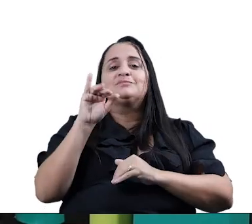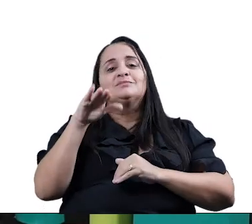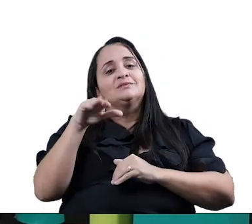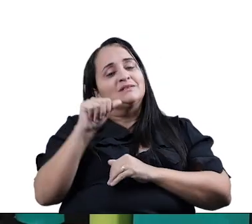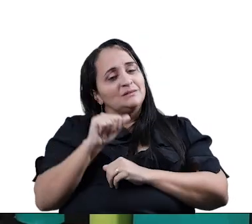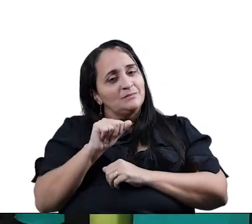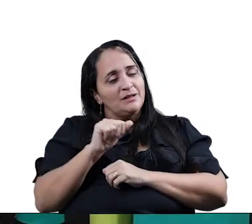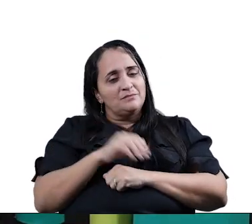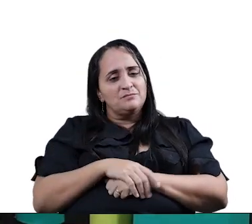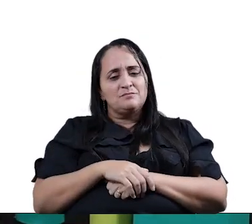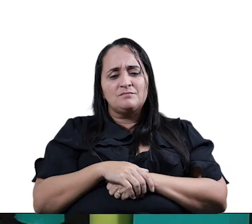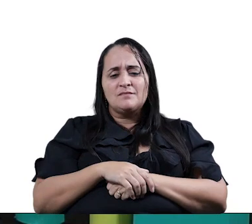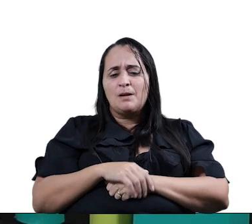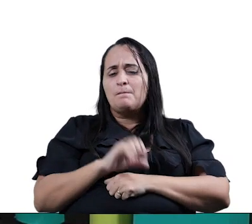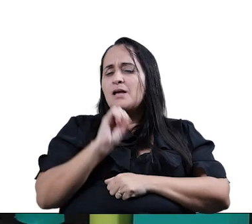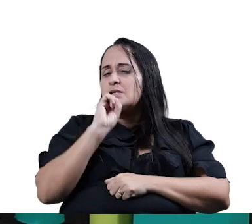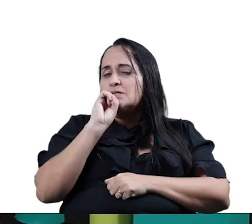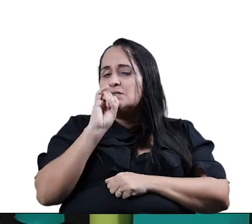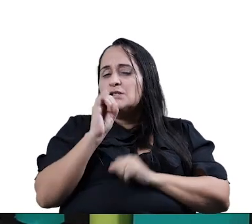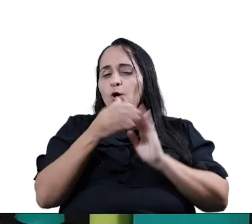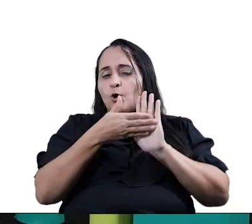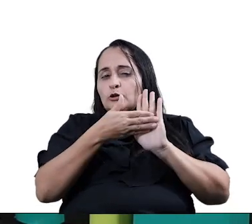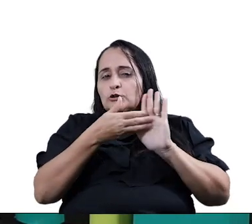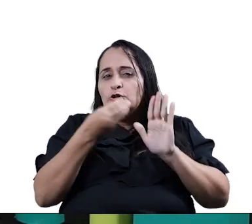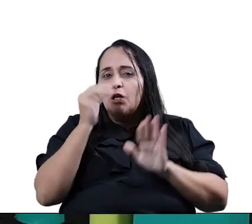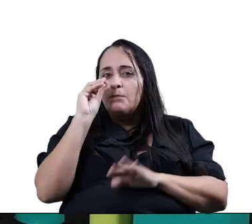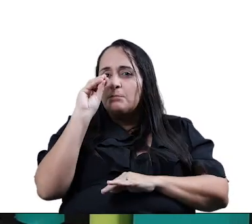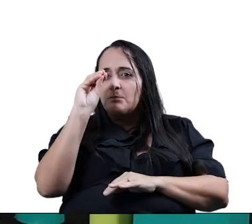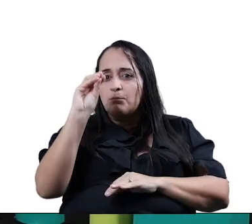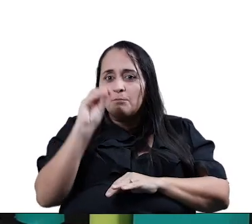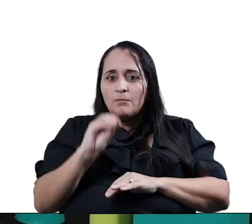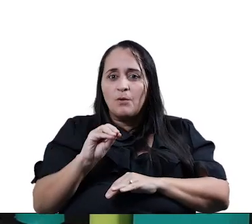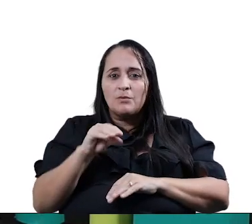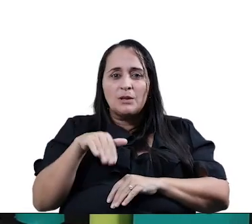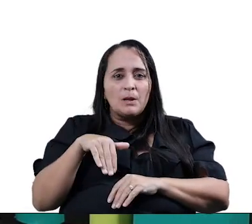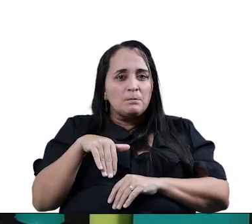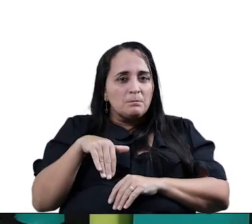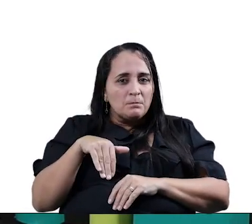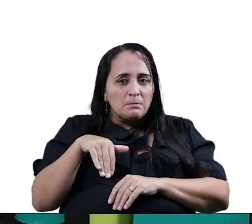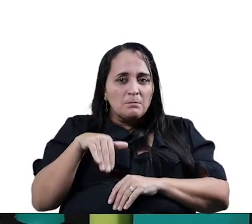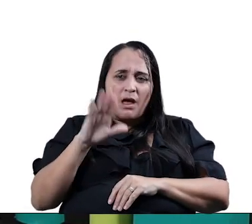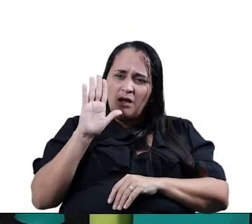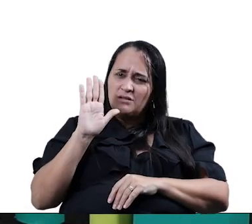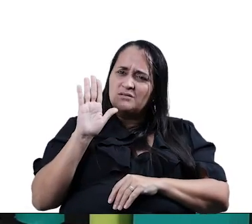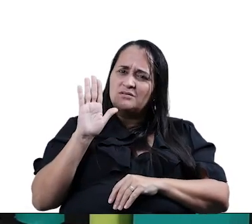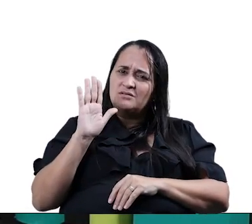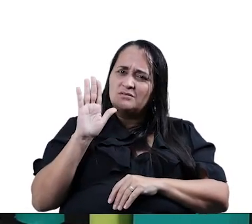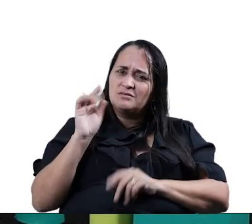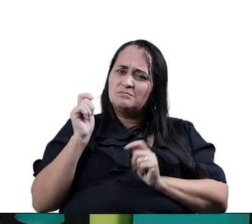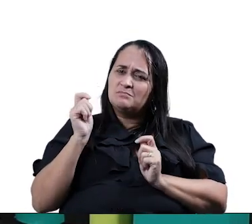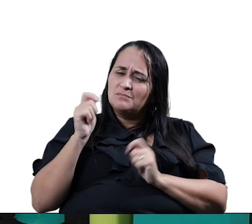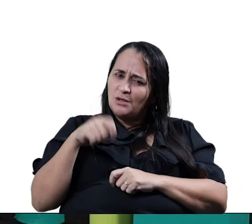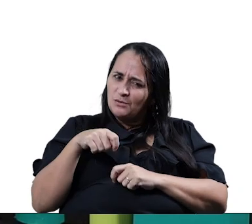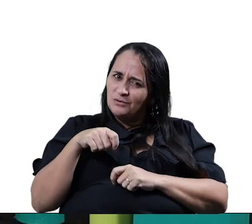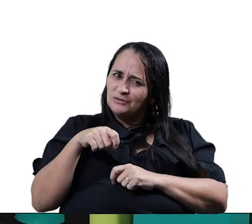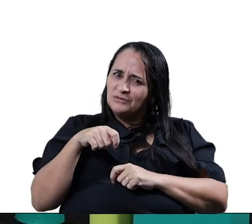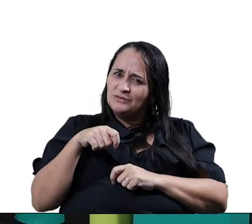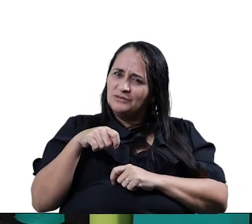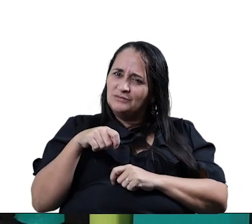Se a gente Enxugar Mais isso aqui Vocês acham que Dá para tirar Alguma coisa E deixar só